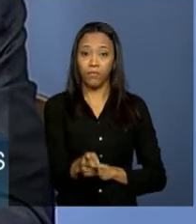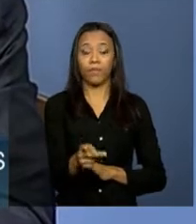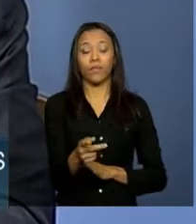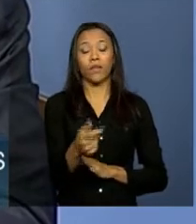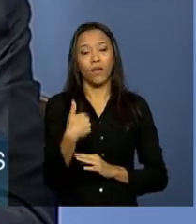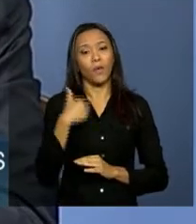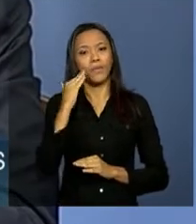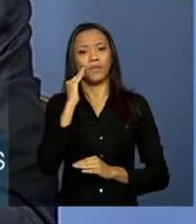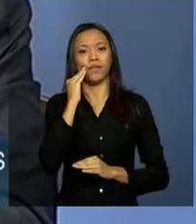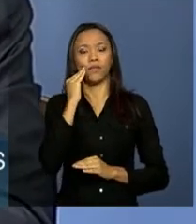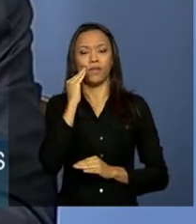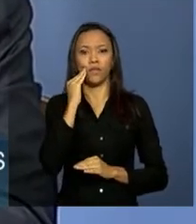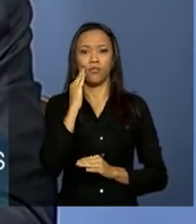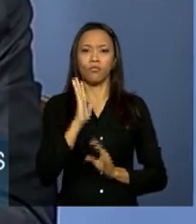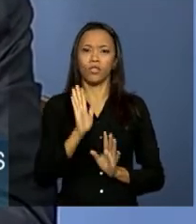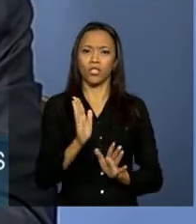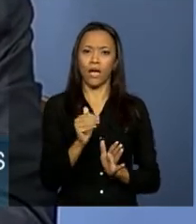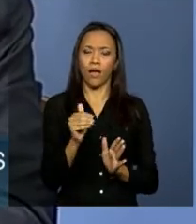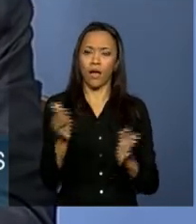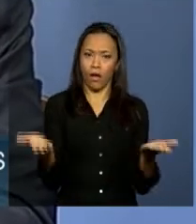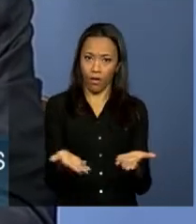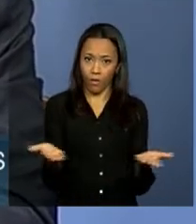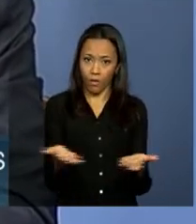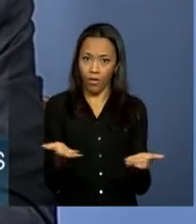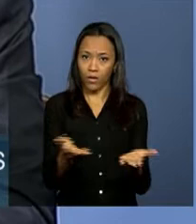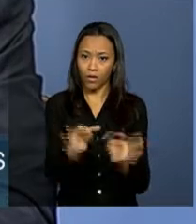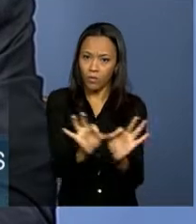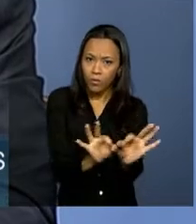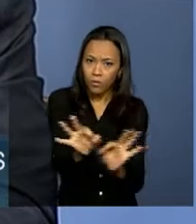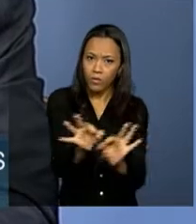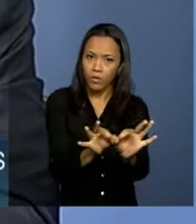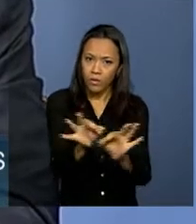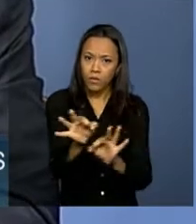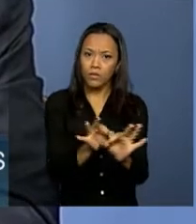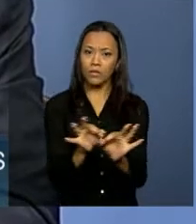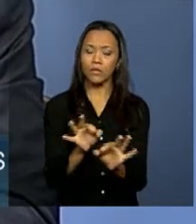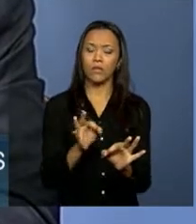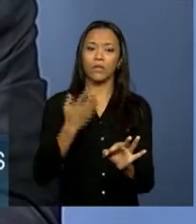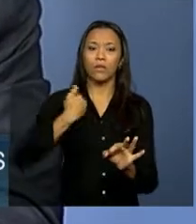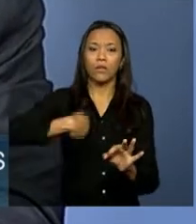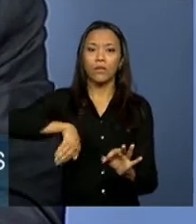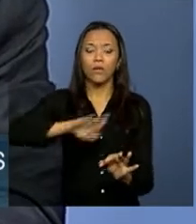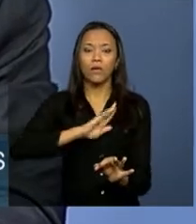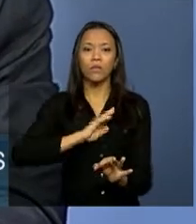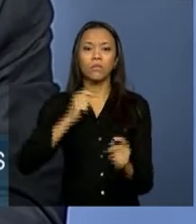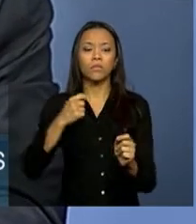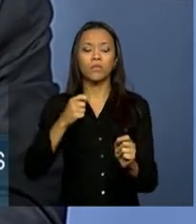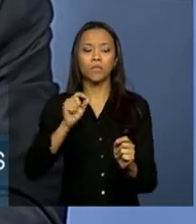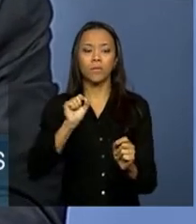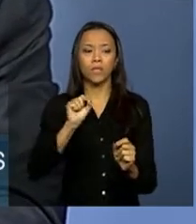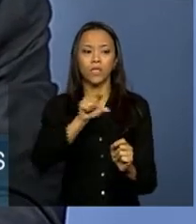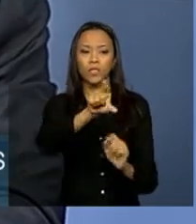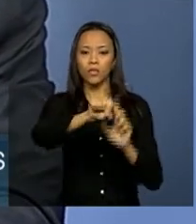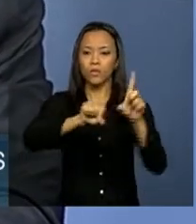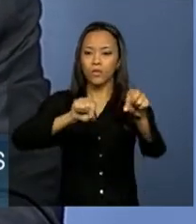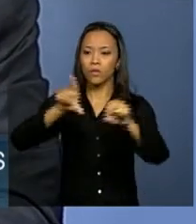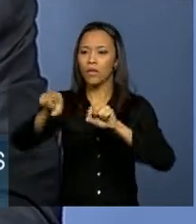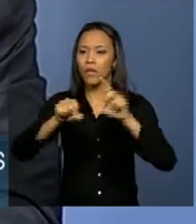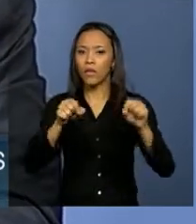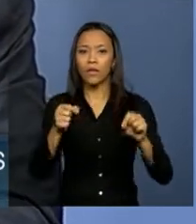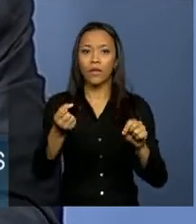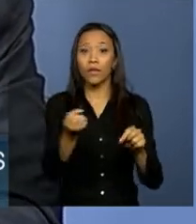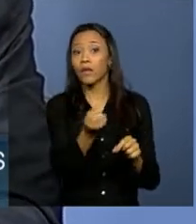momento, na fase de estabelecimento do painel, de composição do painel. Eles têm que selecionar quem são os